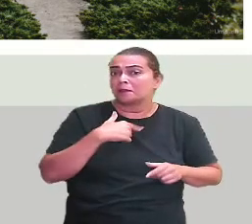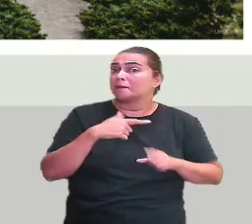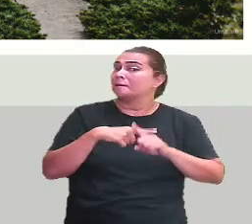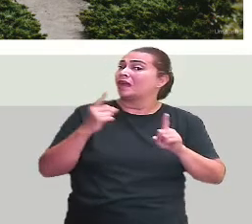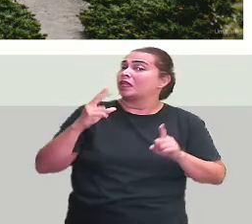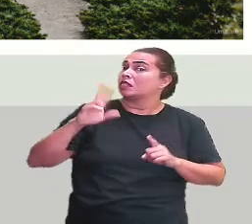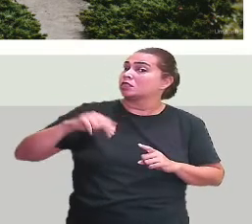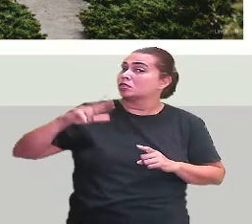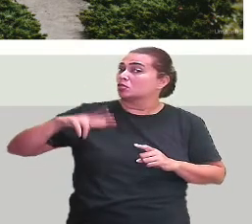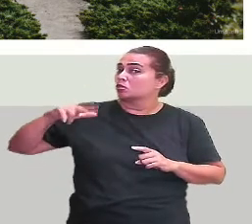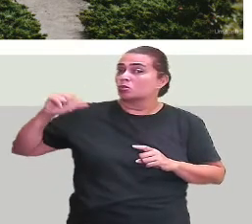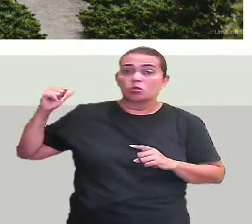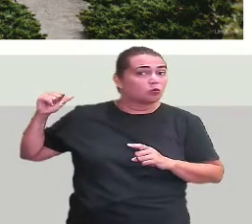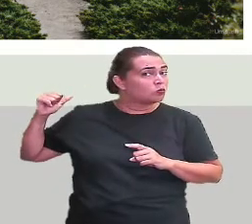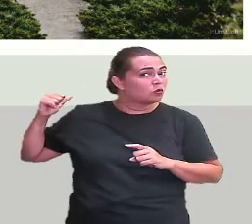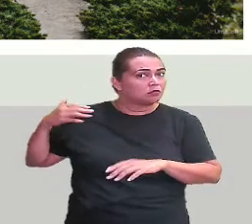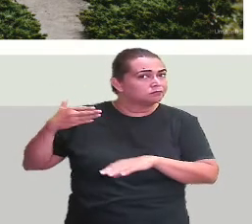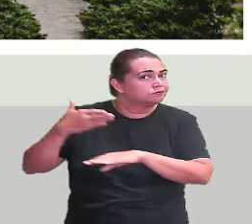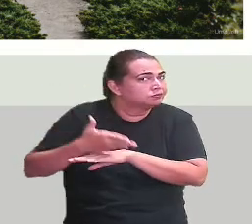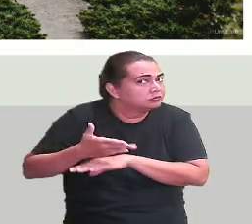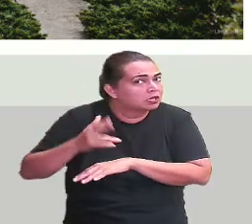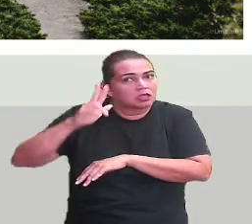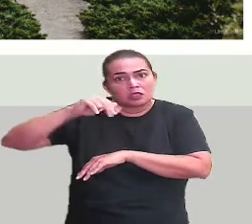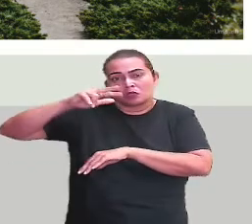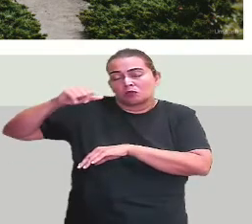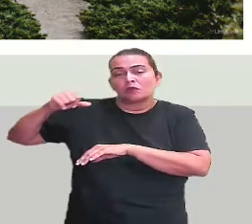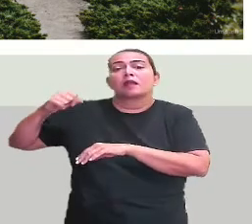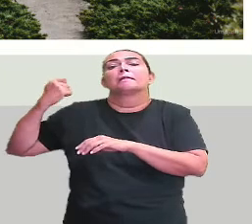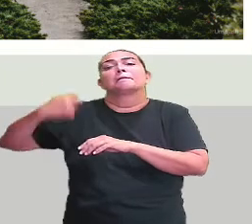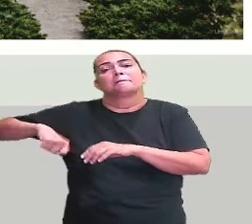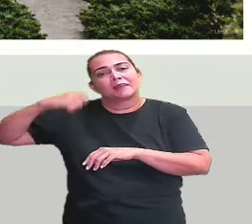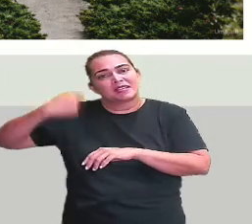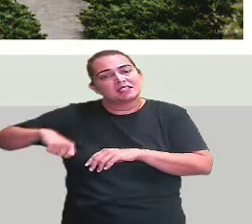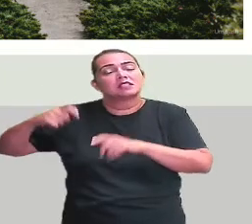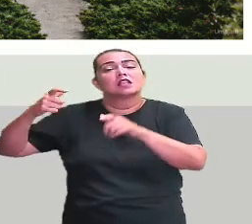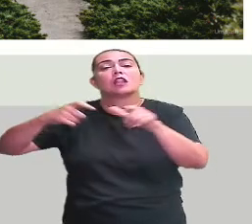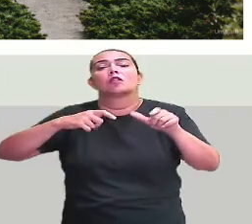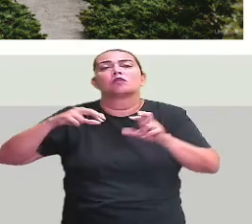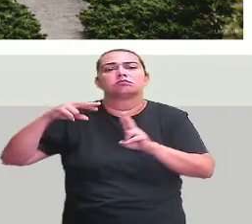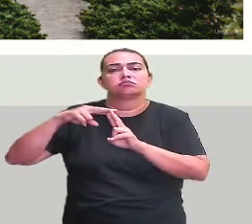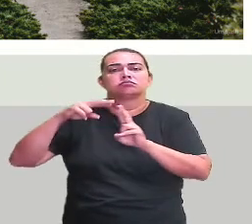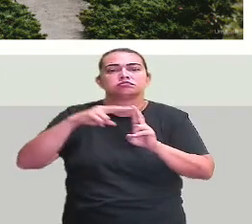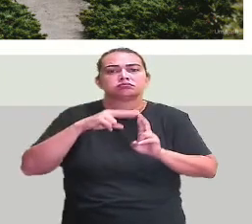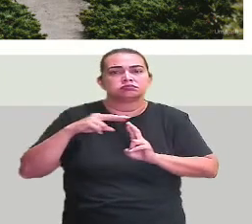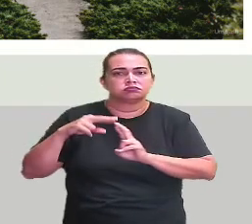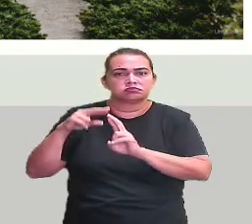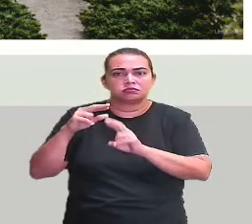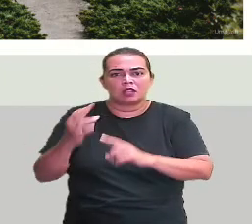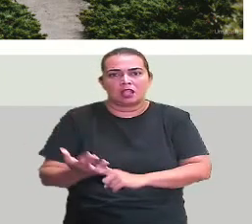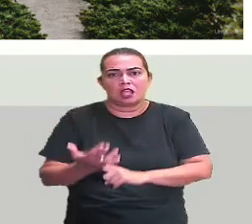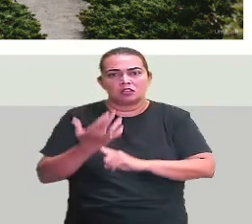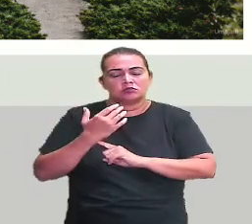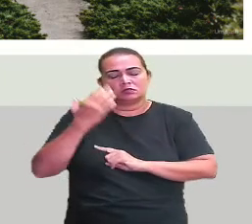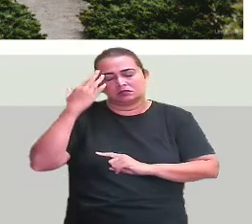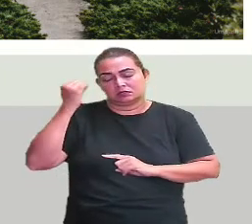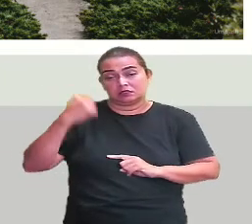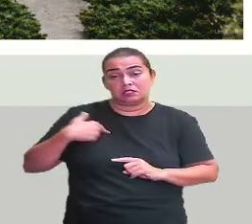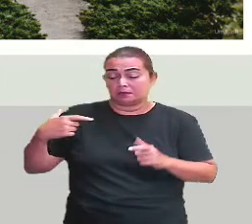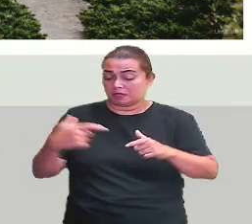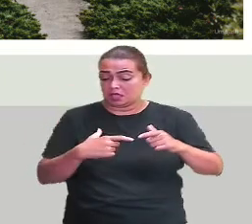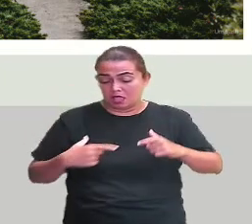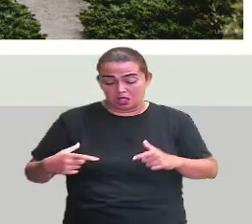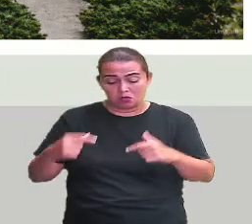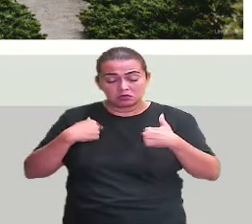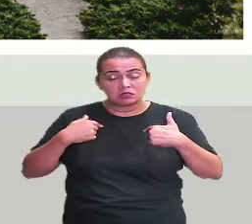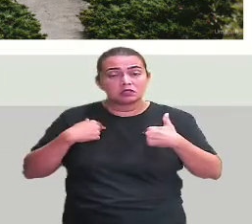utilizamos alguns pontos de referência que nos ajudam na localização. Quais pontos de referência